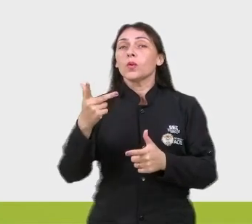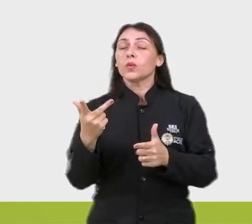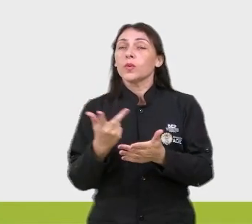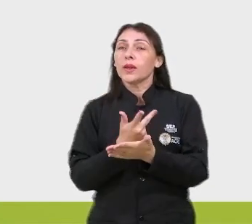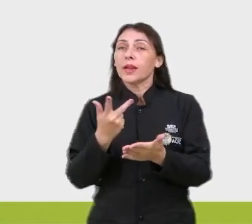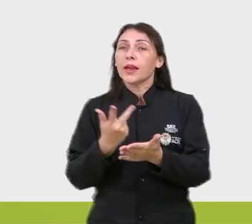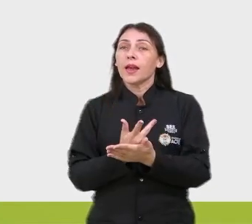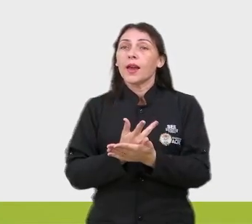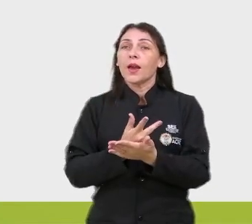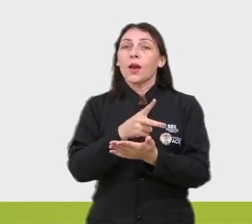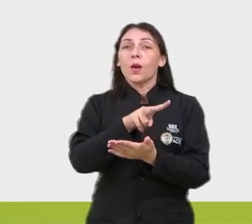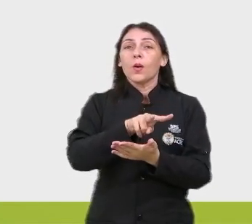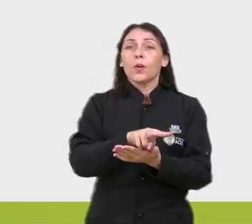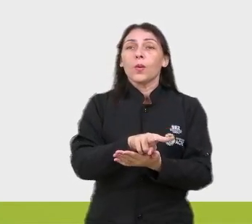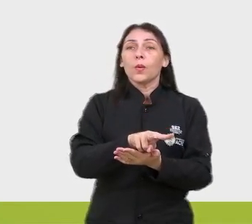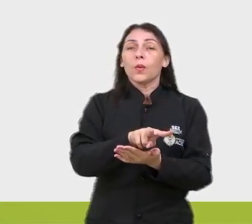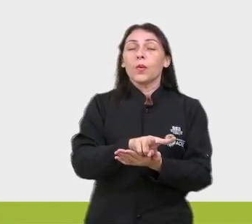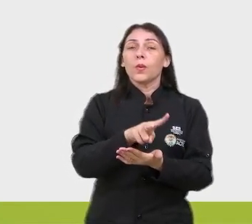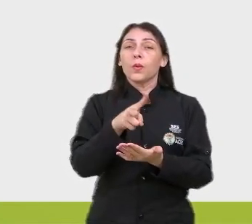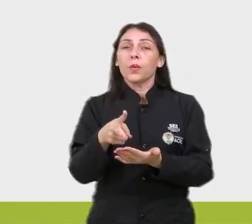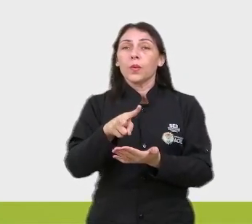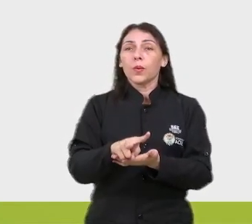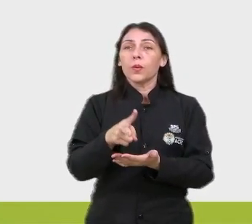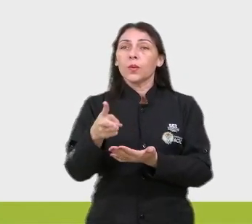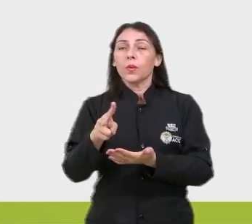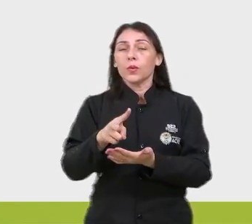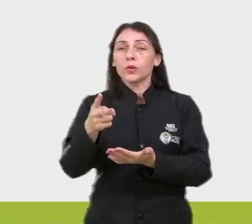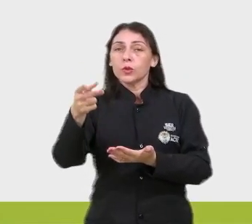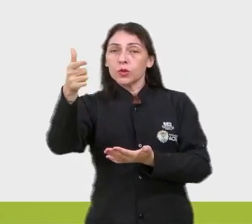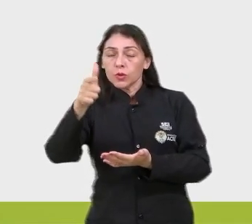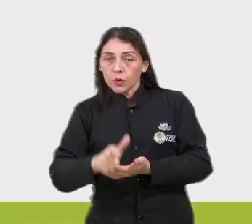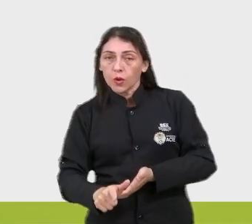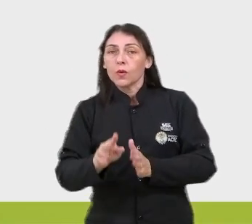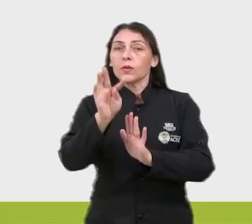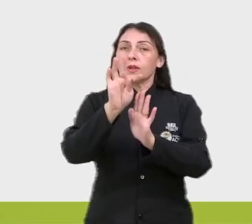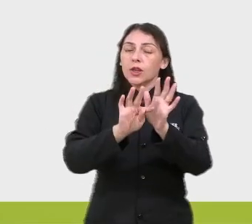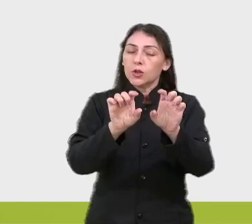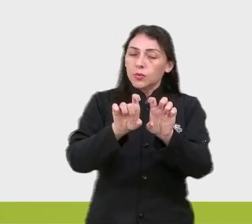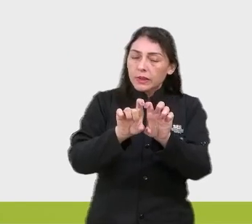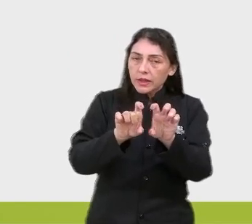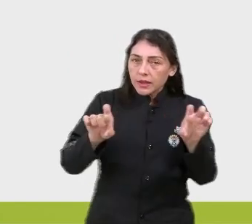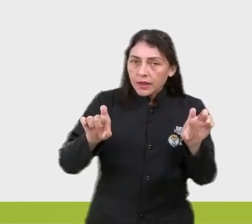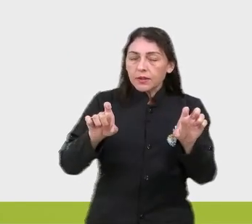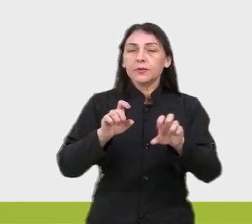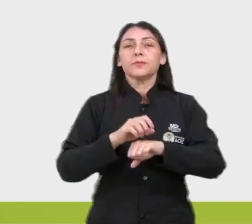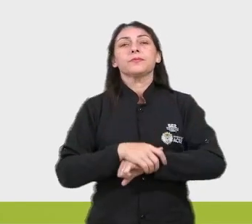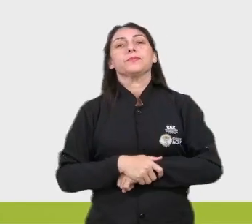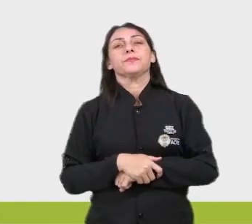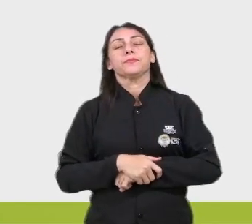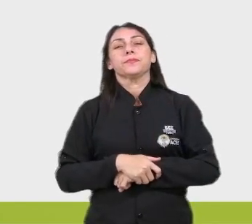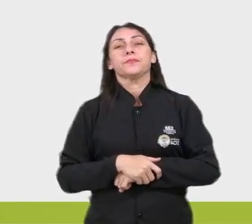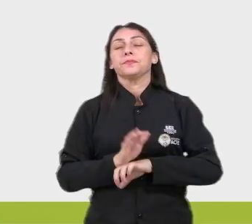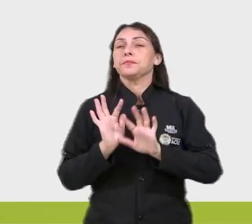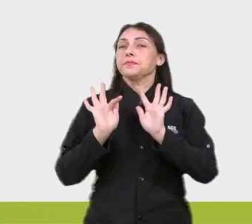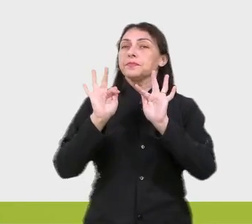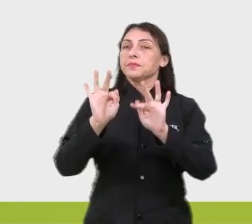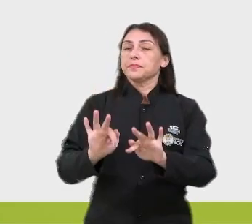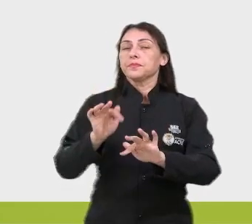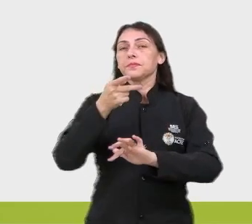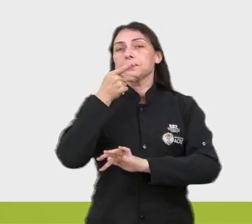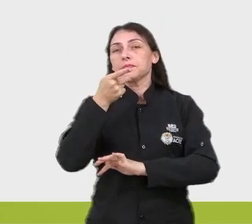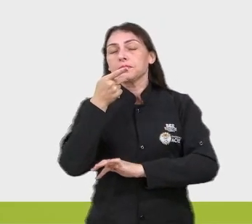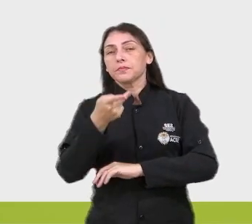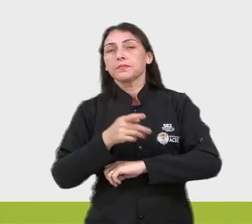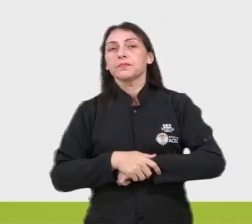situação de duplicação. Temos aqui, novamente, um trecho de um texto, né? Aqui no finalzinho ele diz